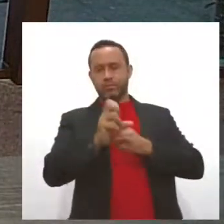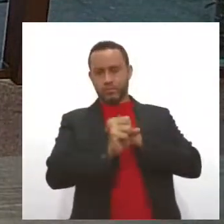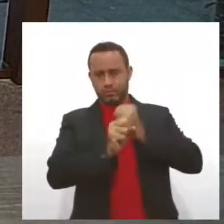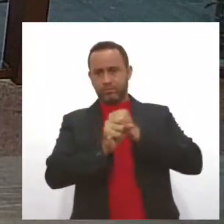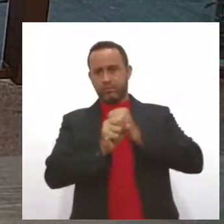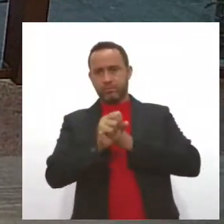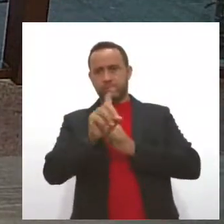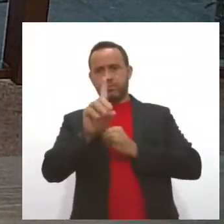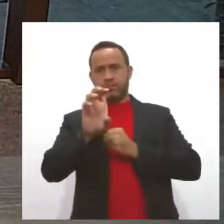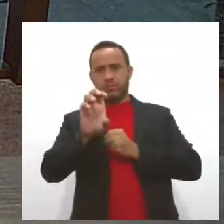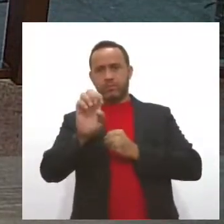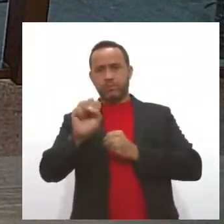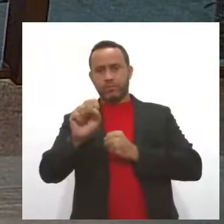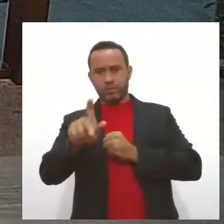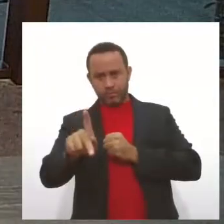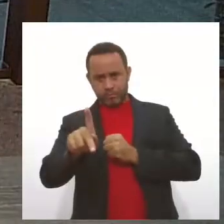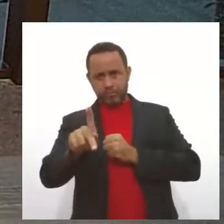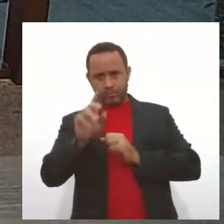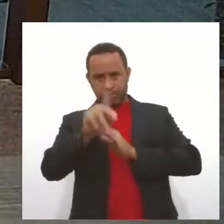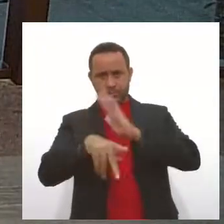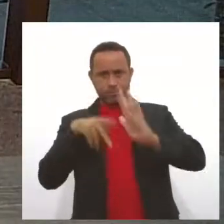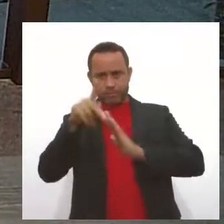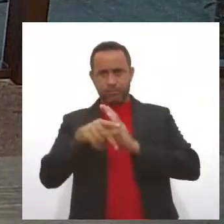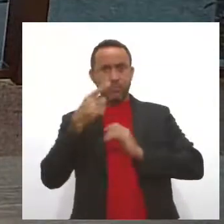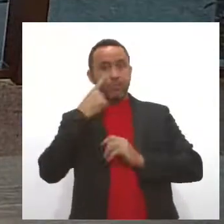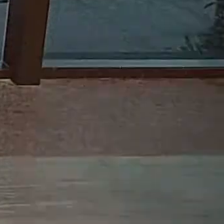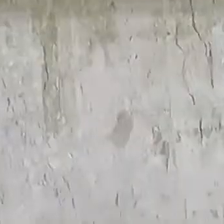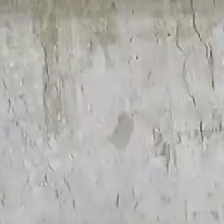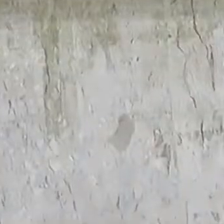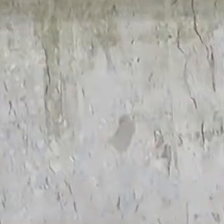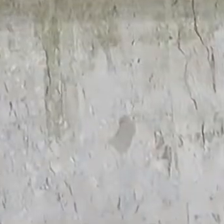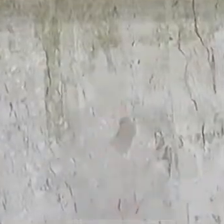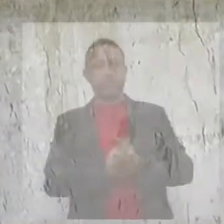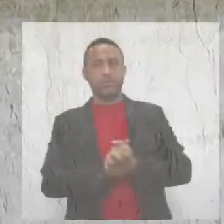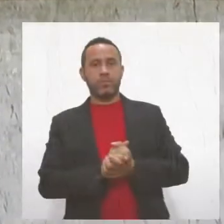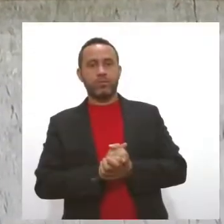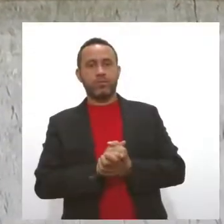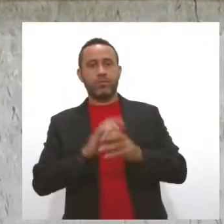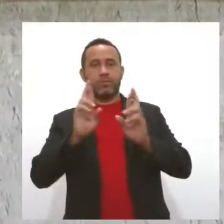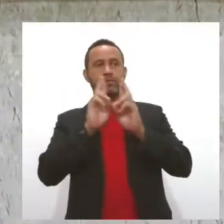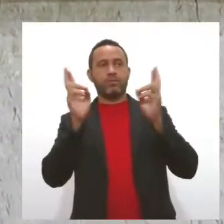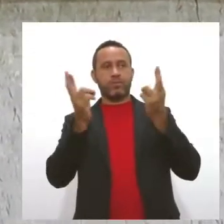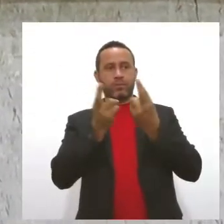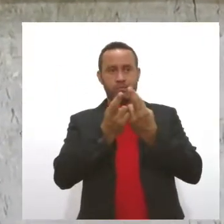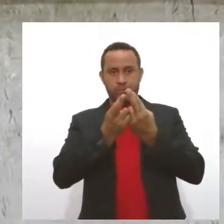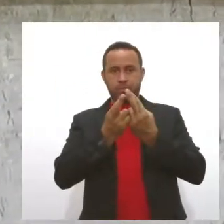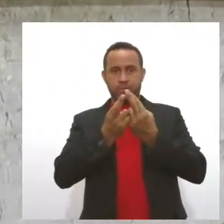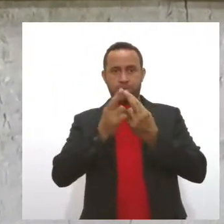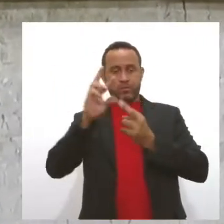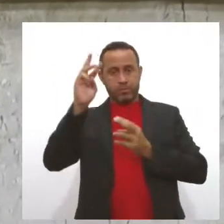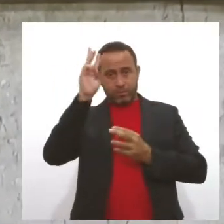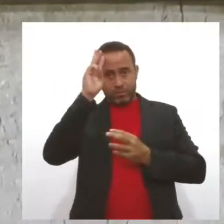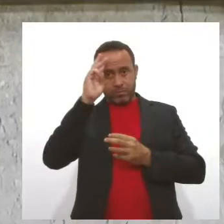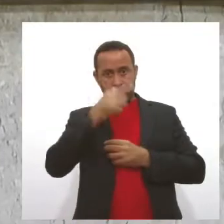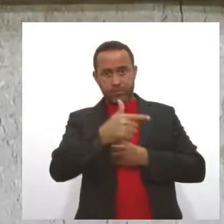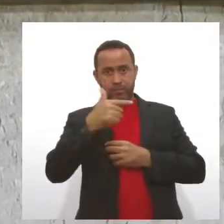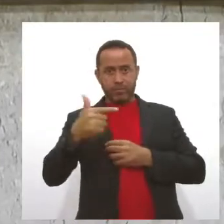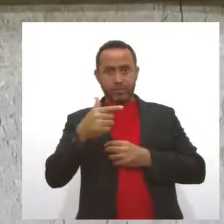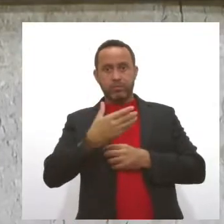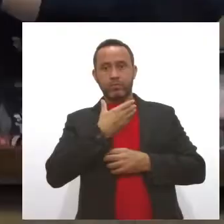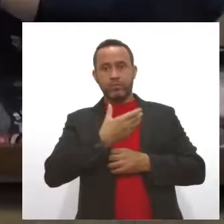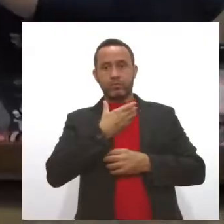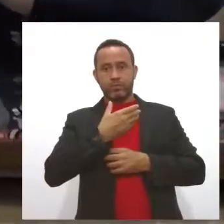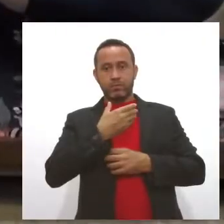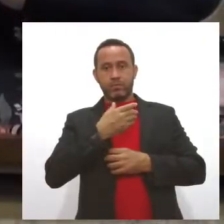foram os assuntos em destaque e você acompanha a partir de agora. Na sessão mista da terça-feira, 22 de dezembro, o deputado